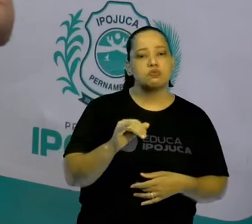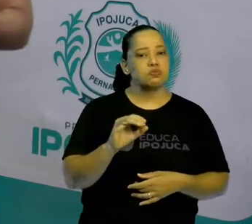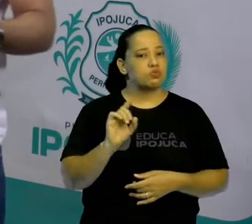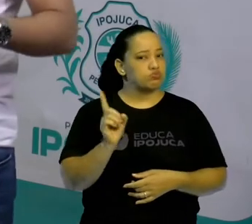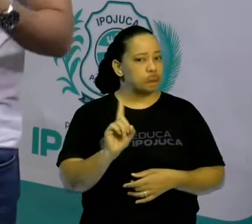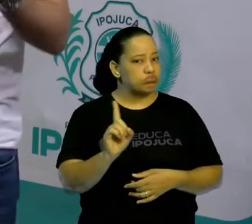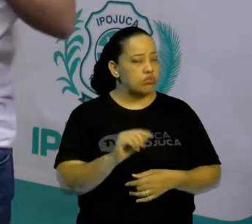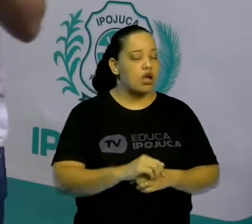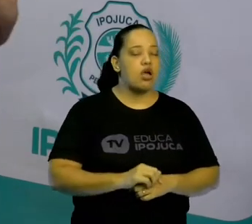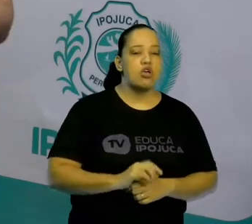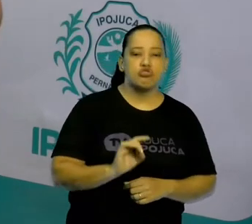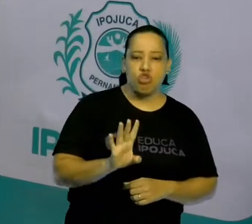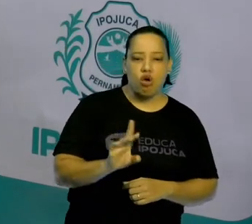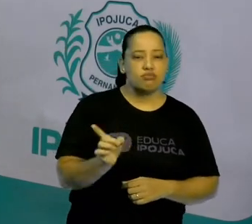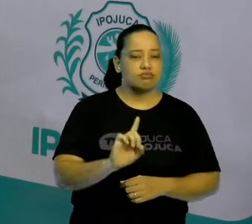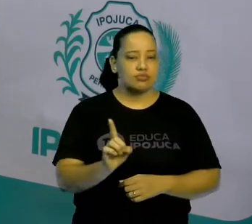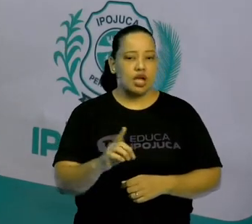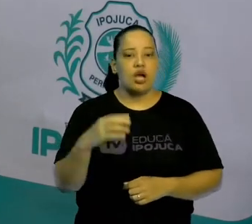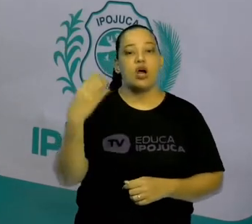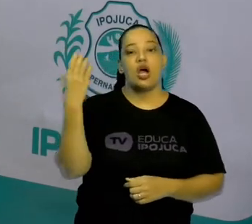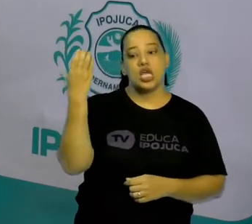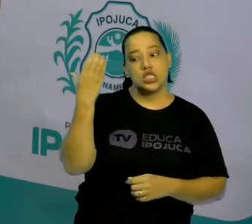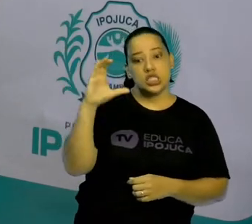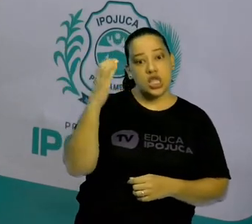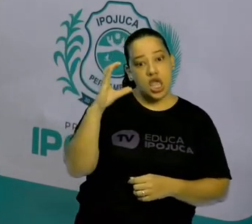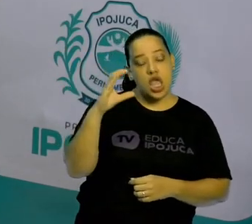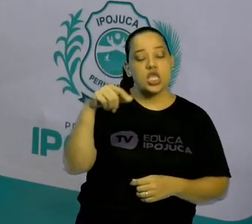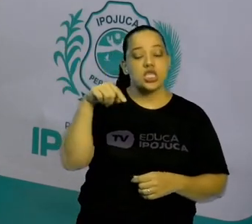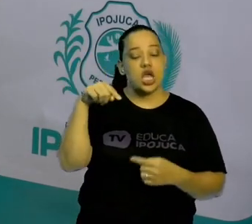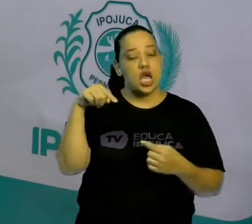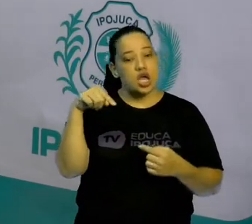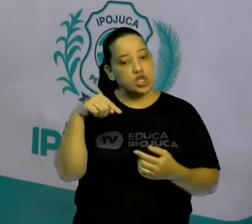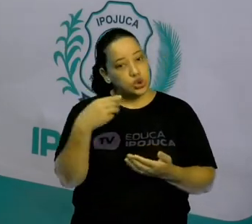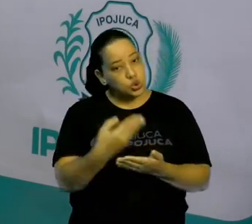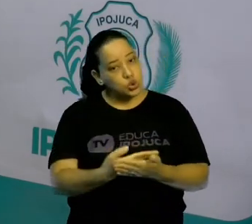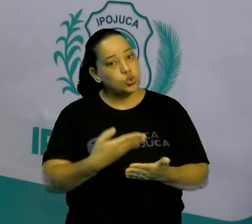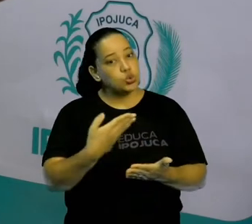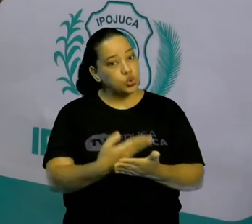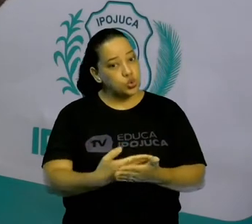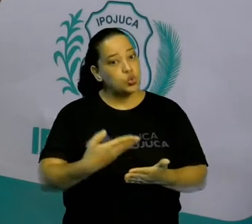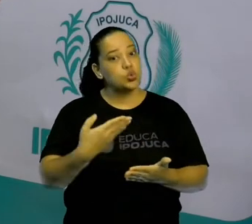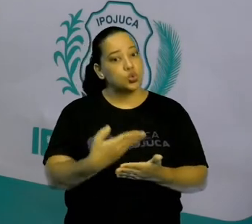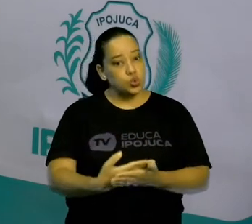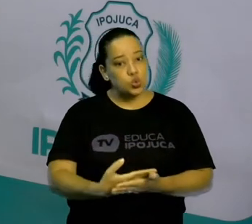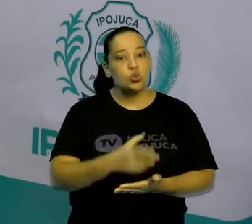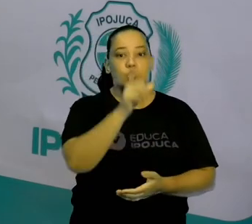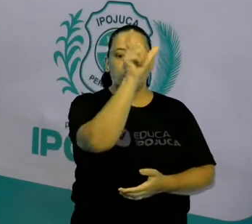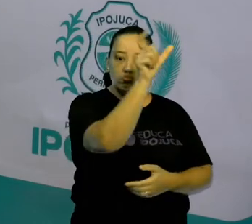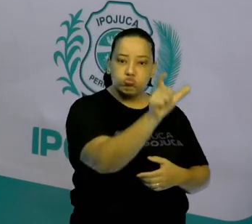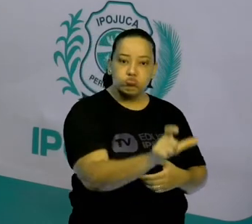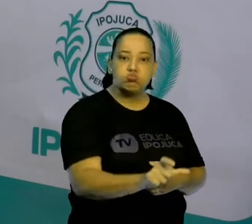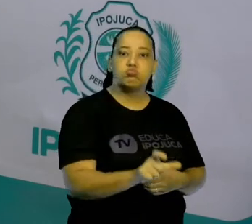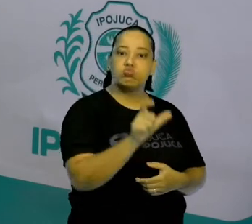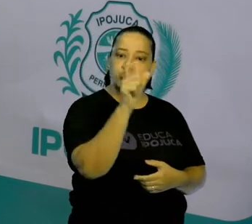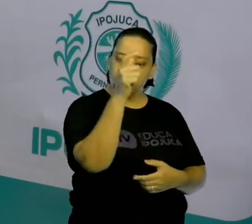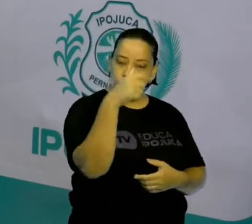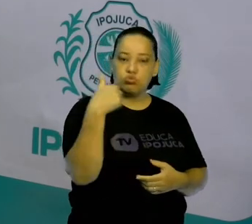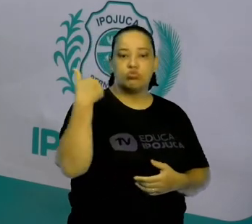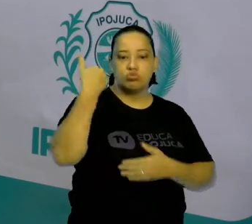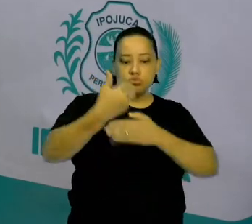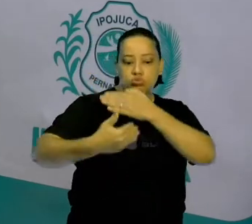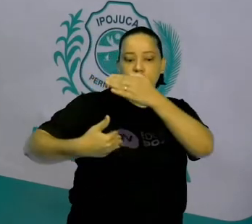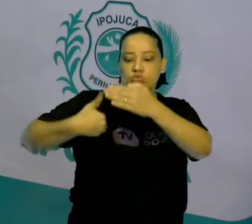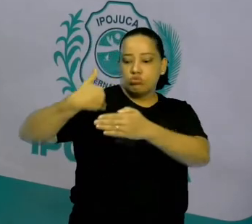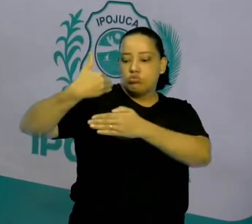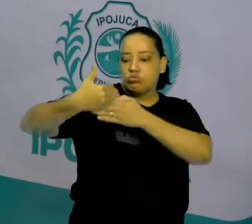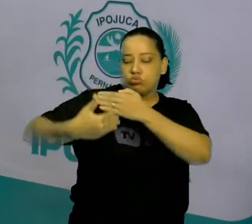estuda os homens, certo? Ela estuda o homem ao longo do tempo, certo? Ela não é uma ciência que estuda as